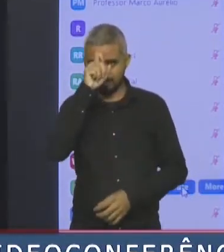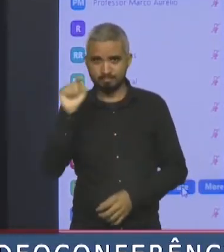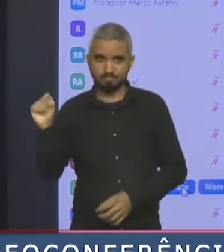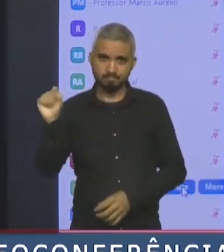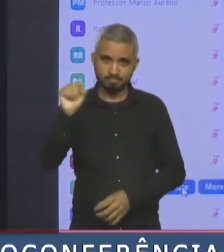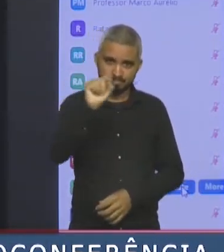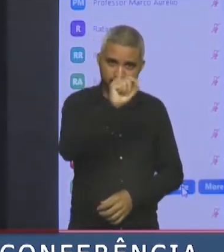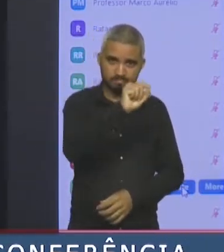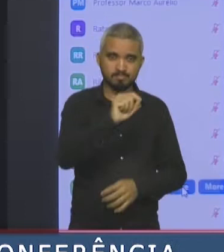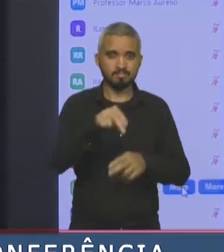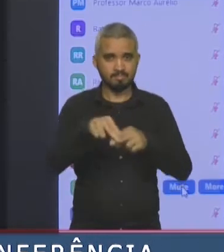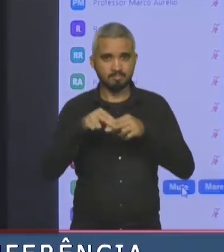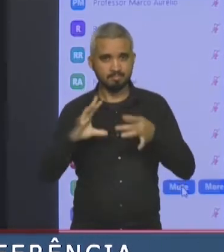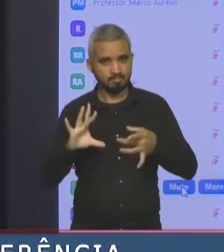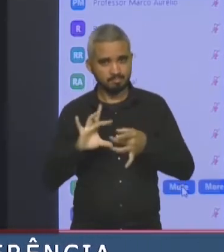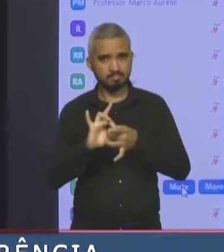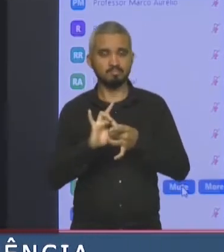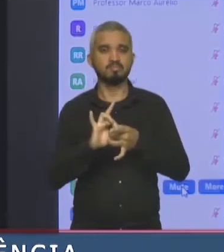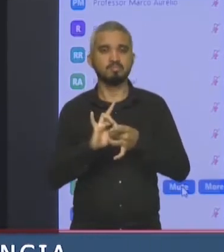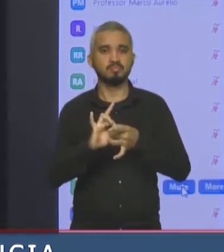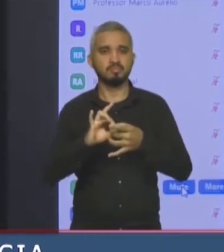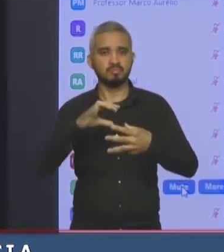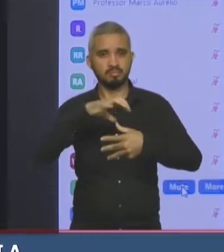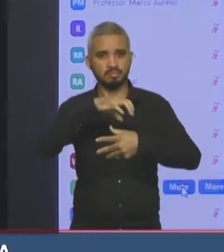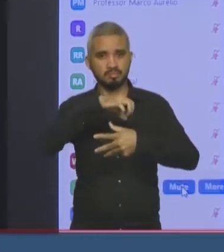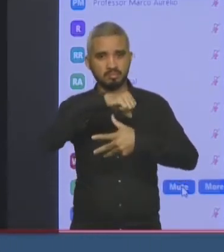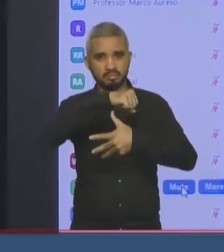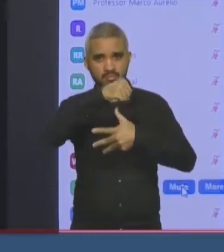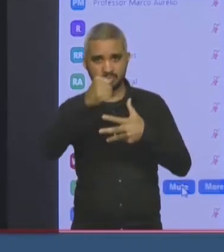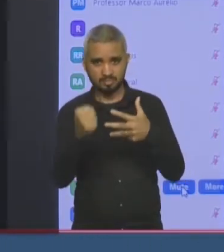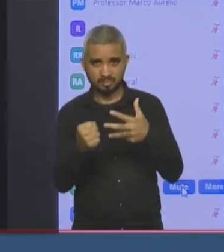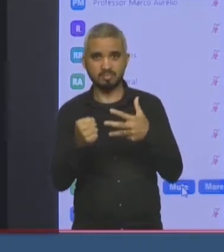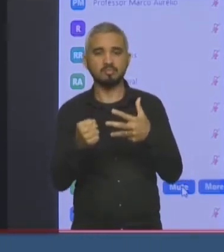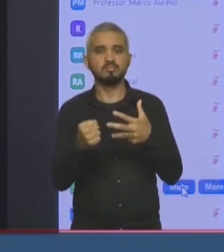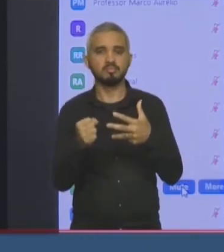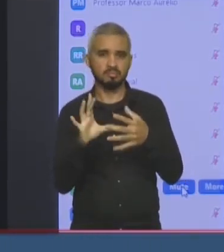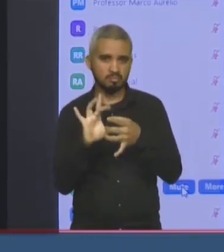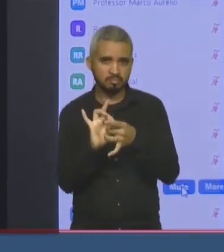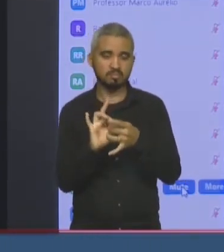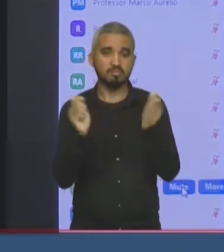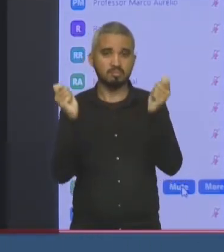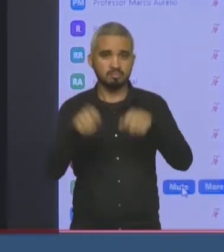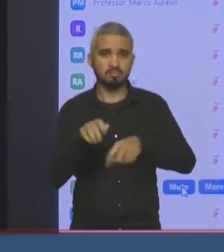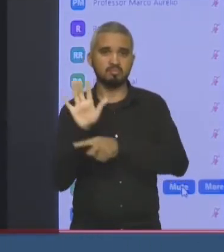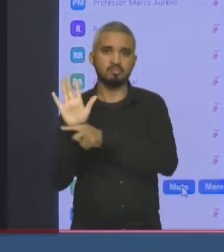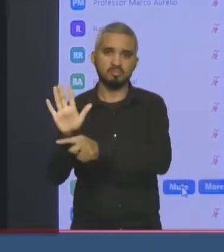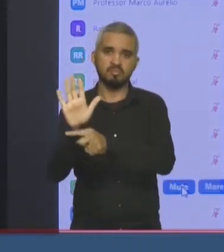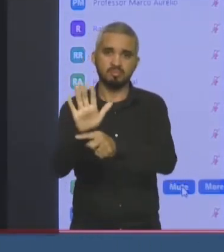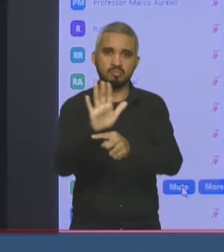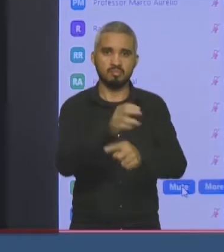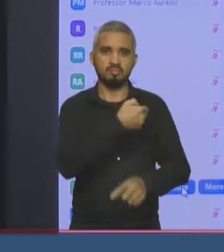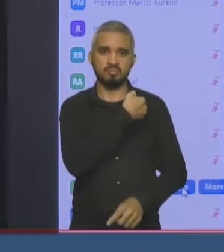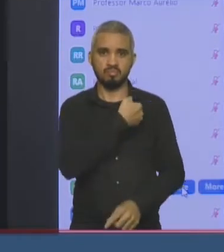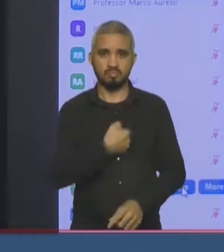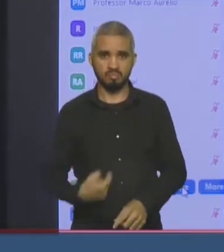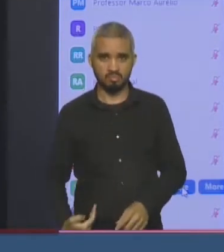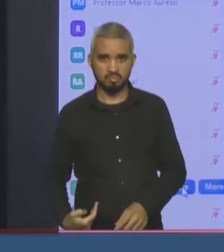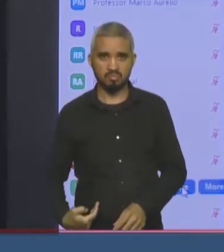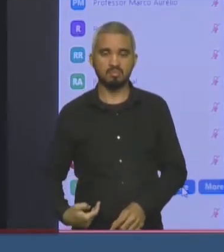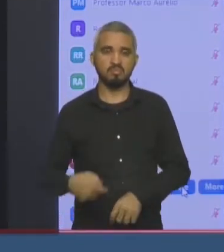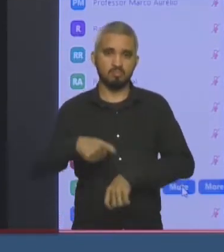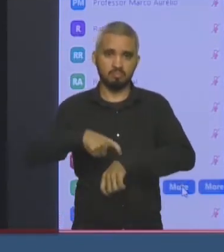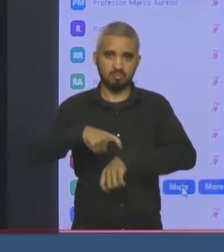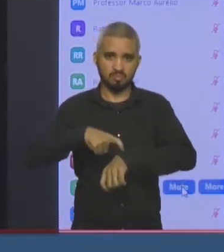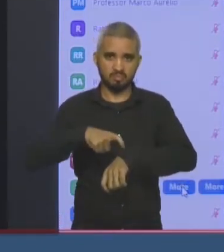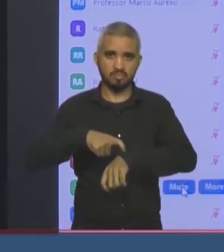coletivo, esforço do parlamento que encontra a força e a liderança segura do governador neste momento e